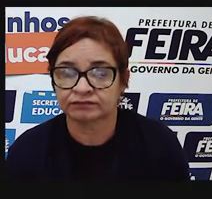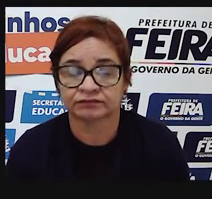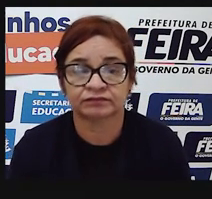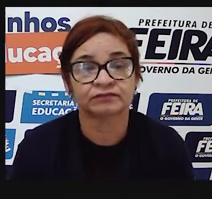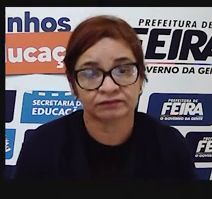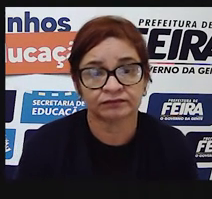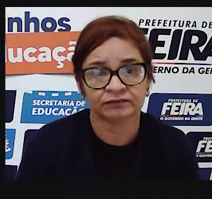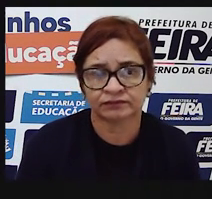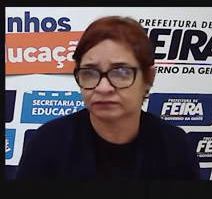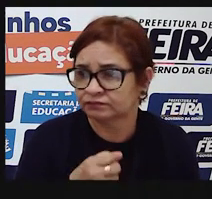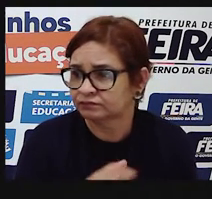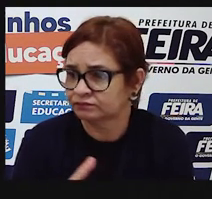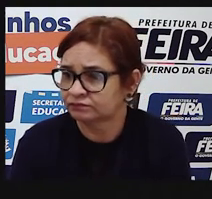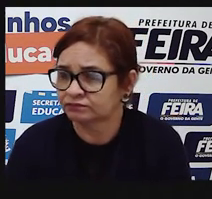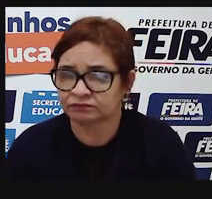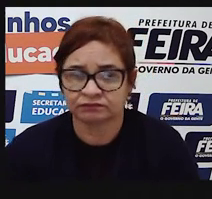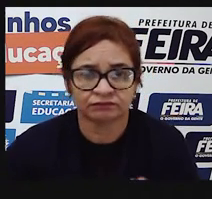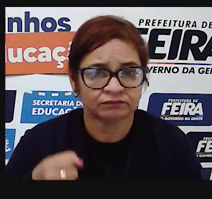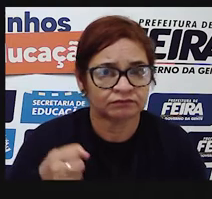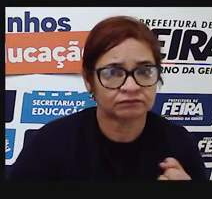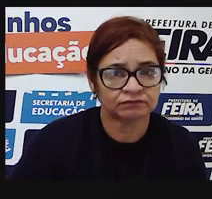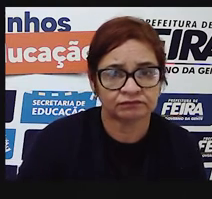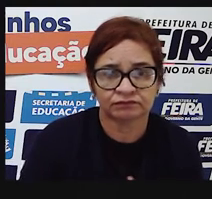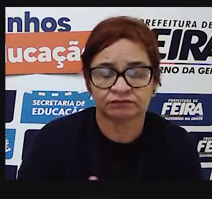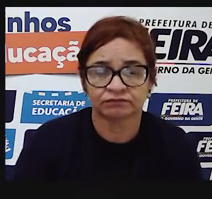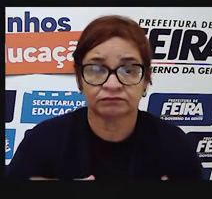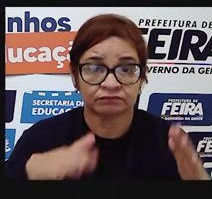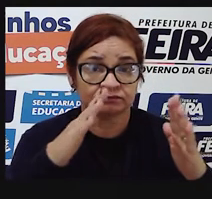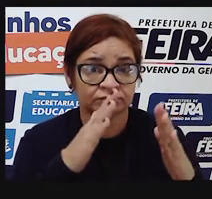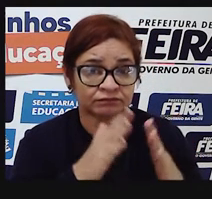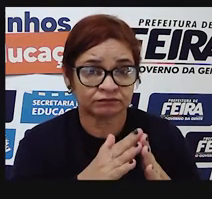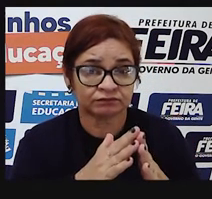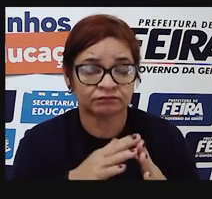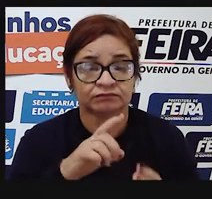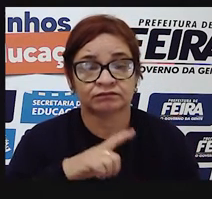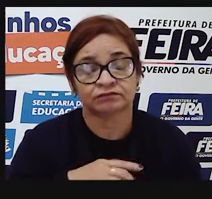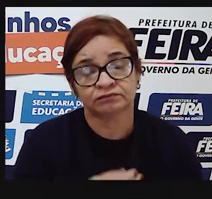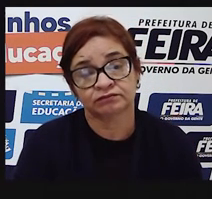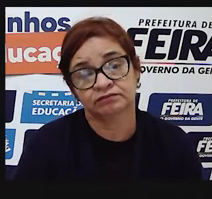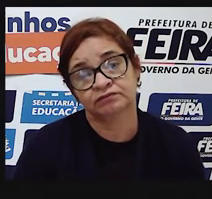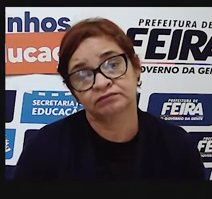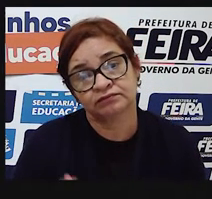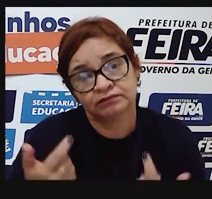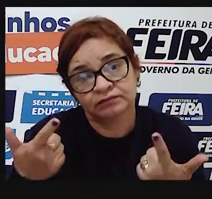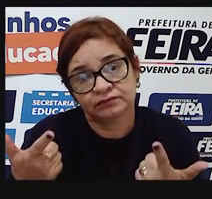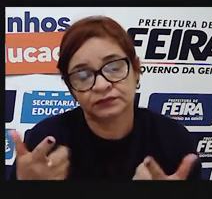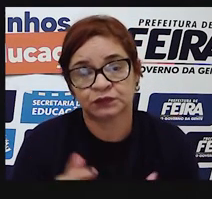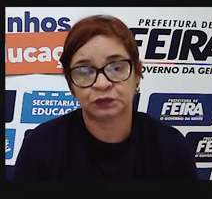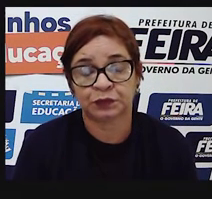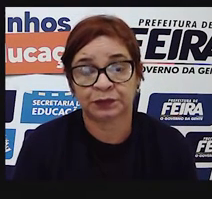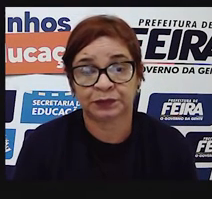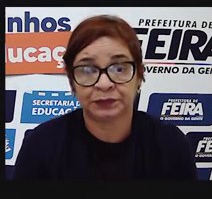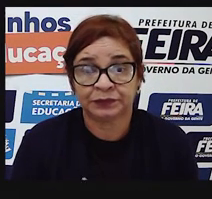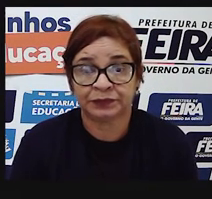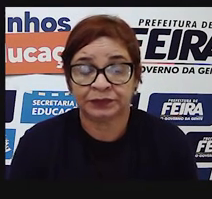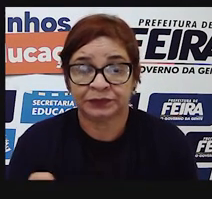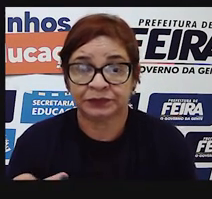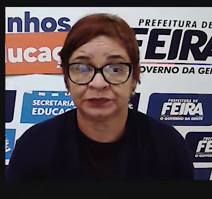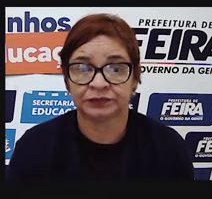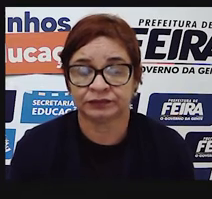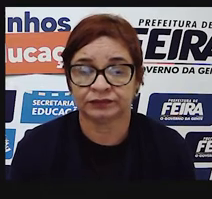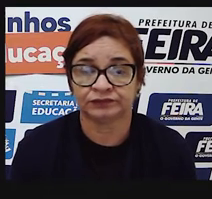representa a questão financeira, dinheiro. Mas, como a vida no final